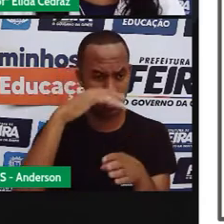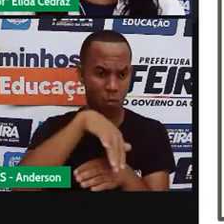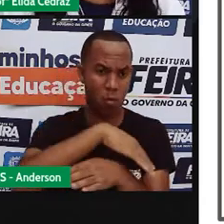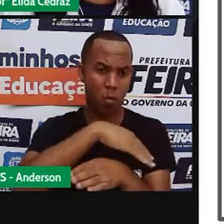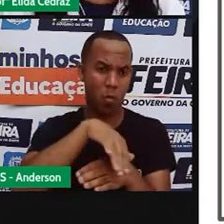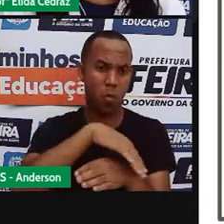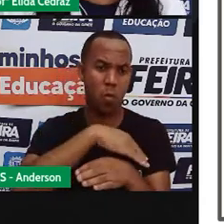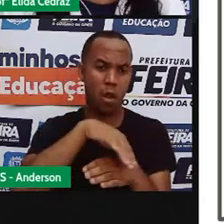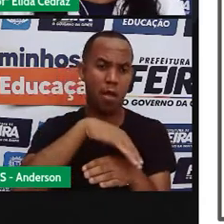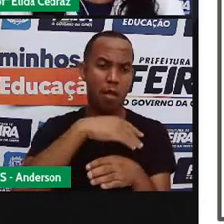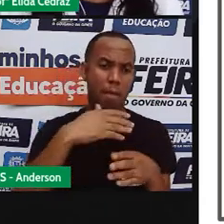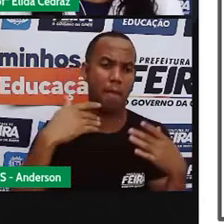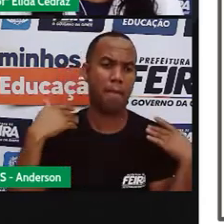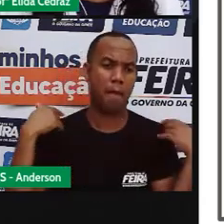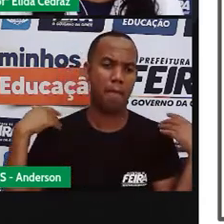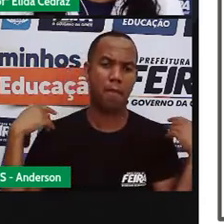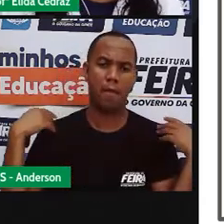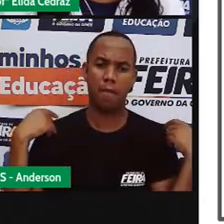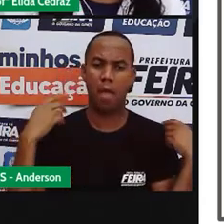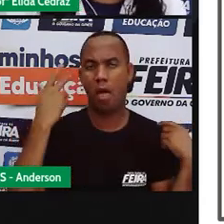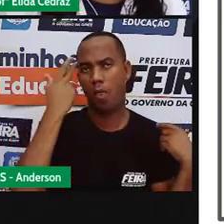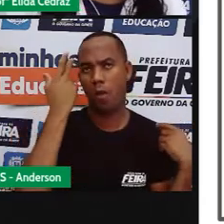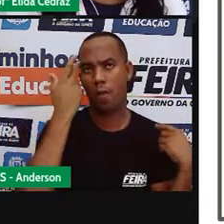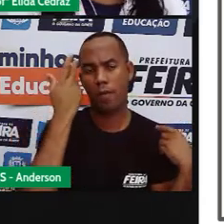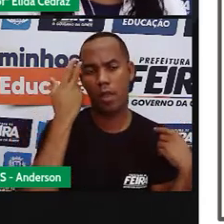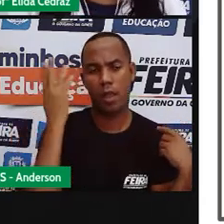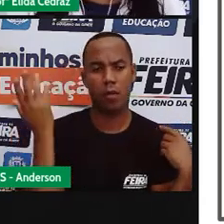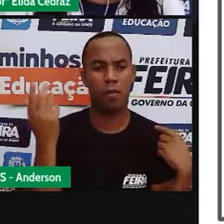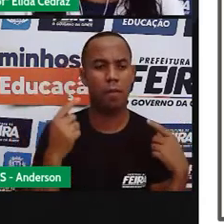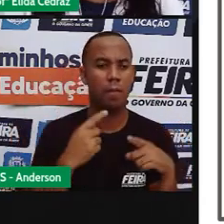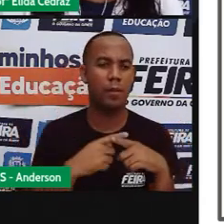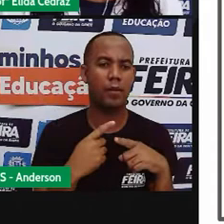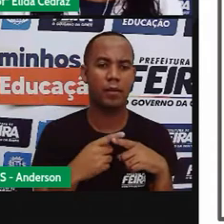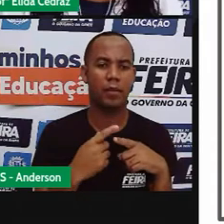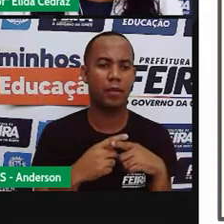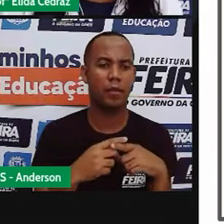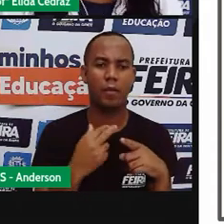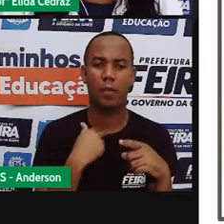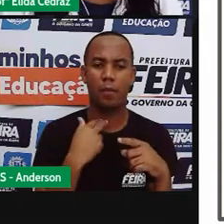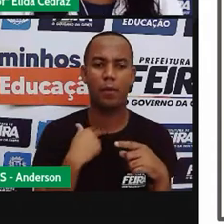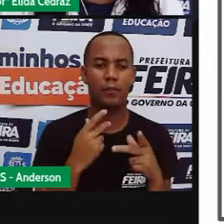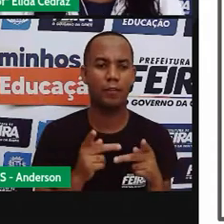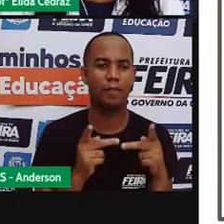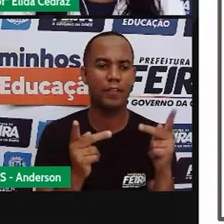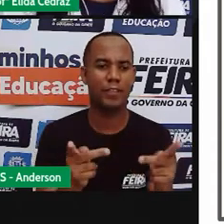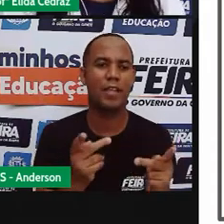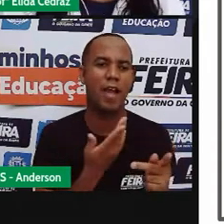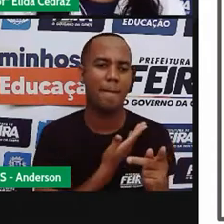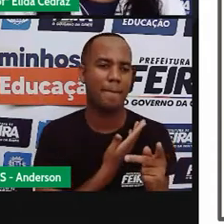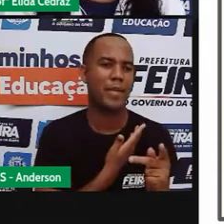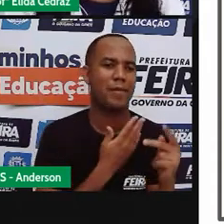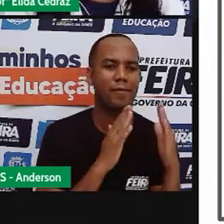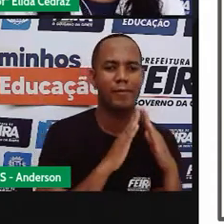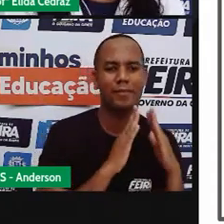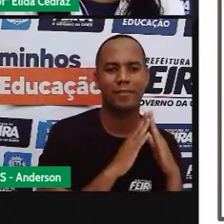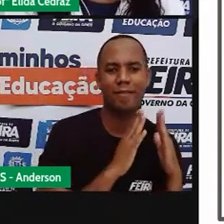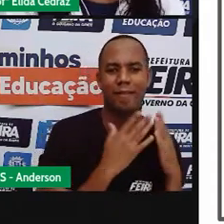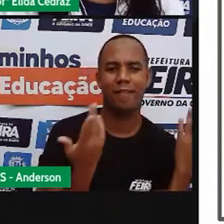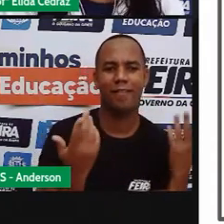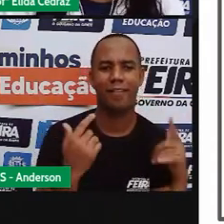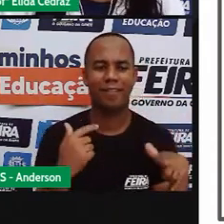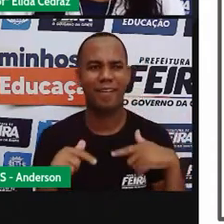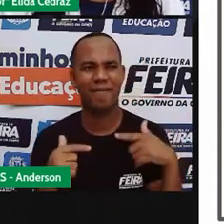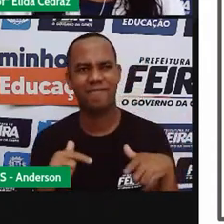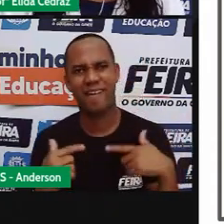a gente deixou de visitar os amigos deixou de ir pra escola deixaram de trabalhar